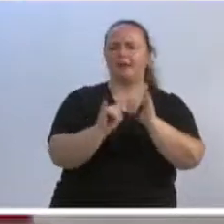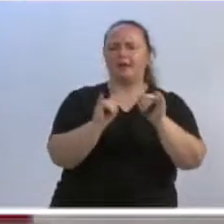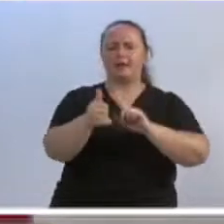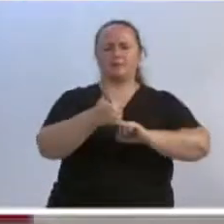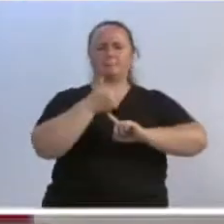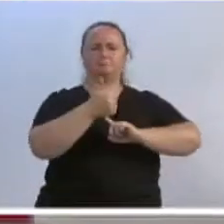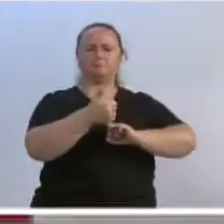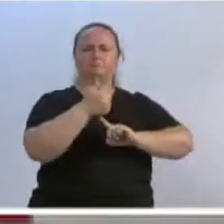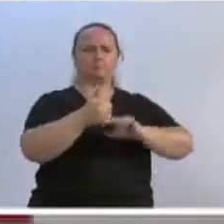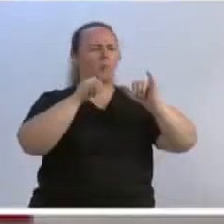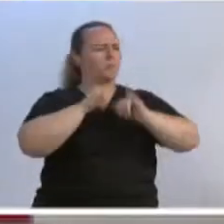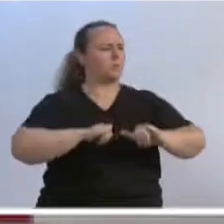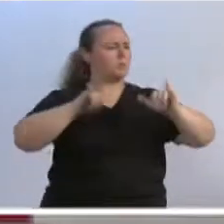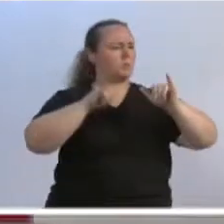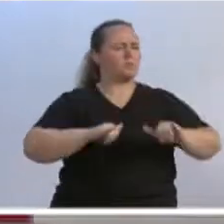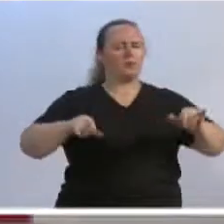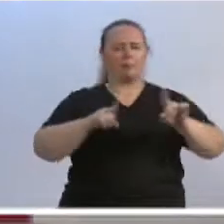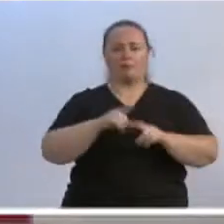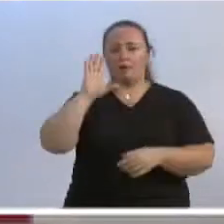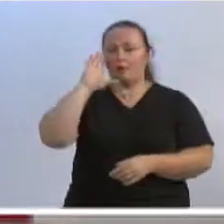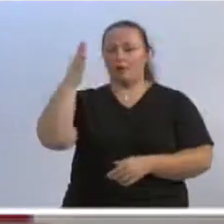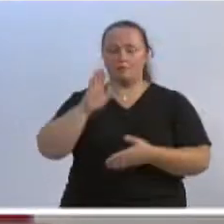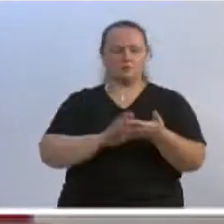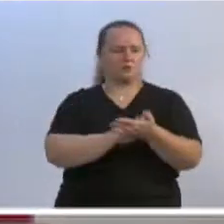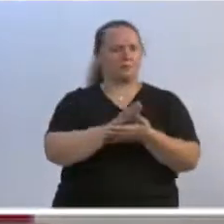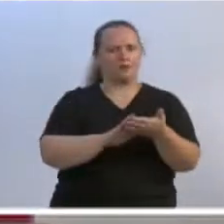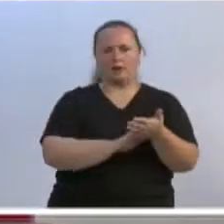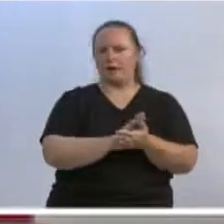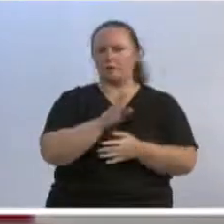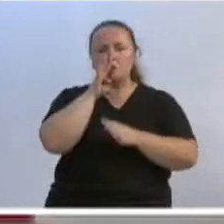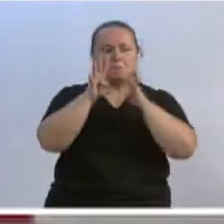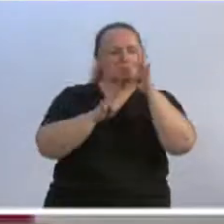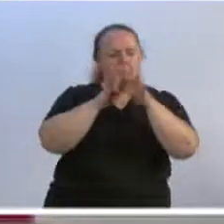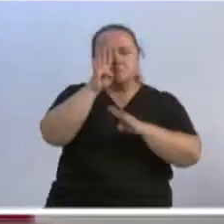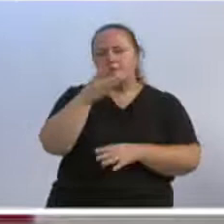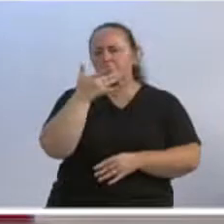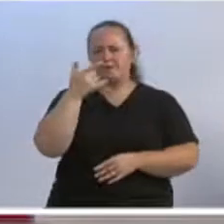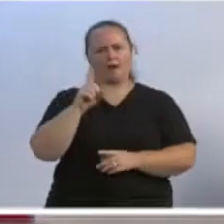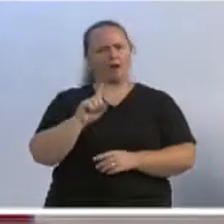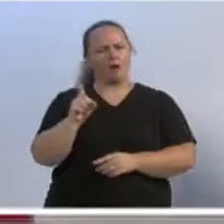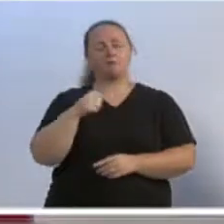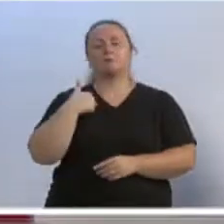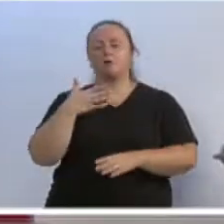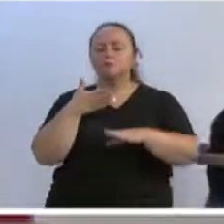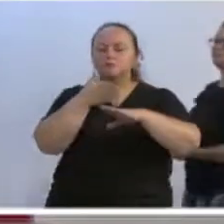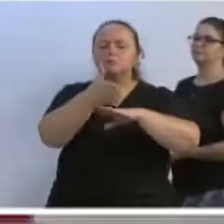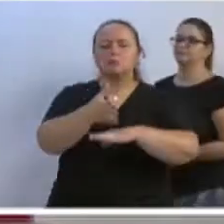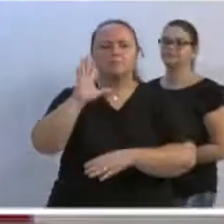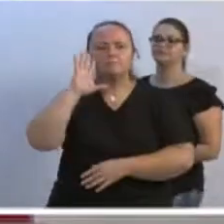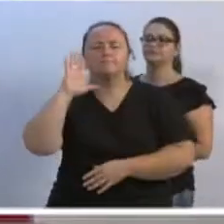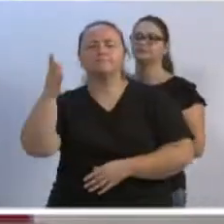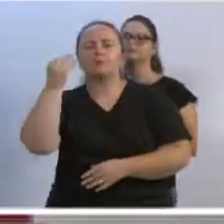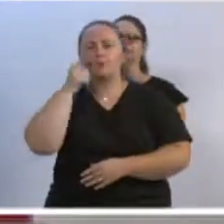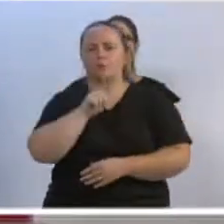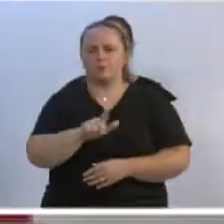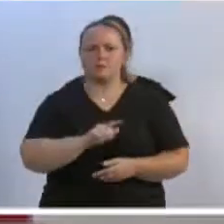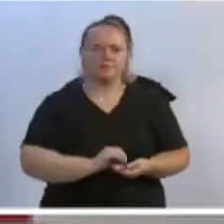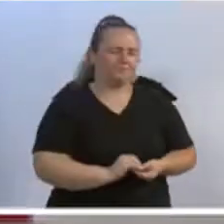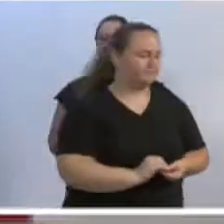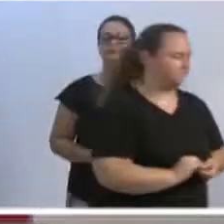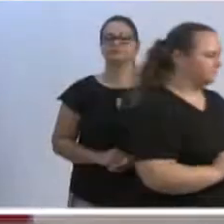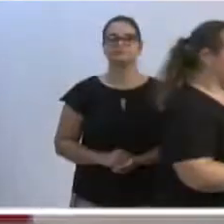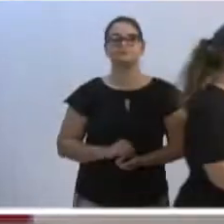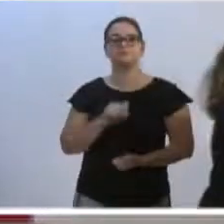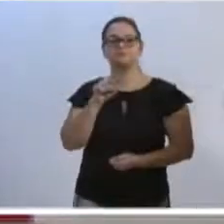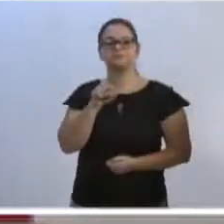impacto e não trazem a solução. Só critico. Eu realmente busco tentar solucionar para que a comunidade não sofra mais